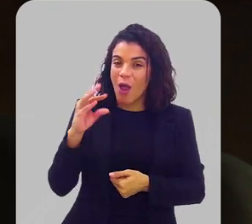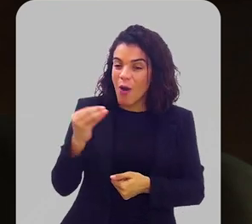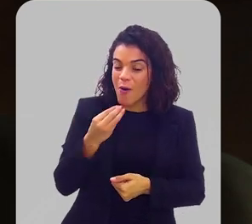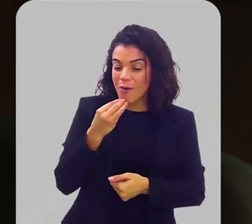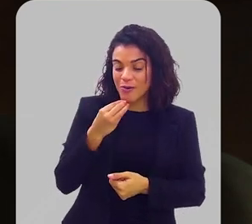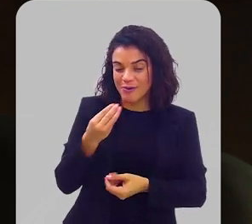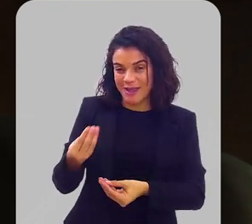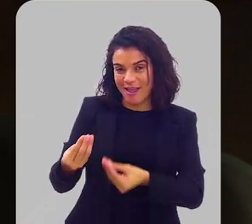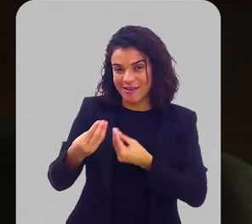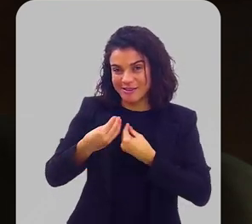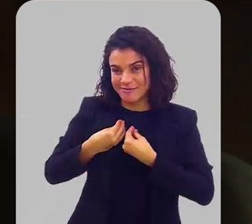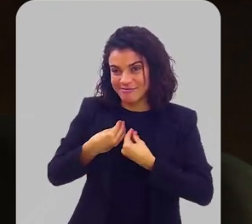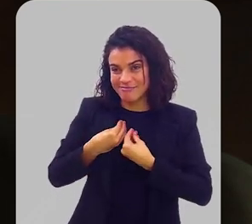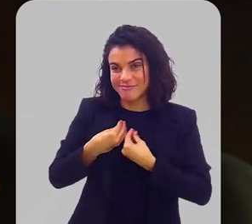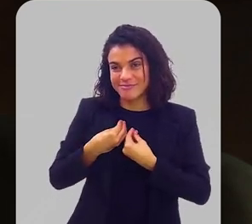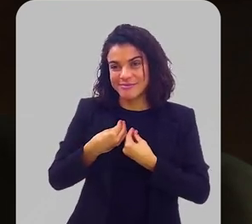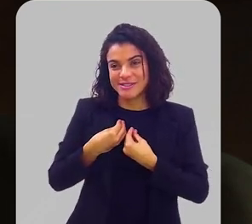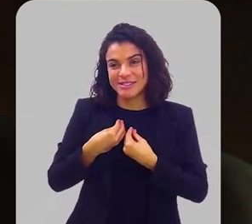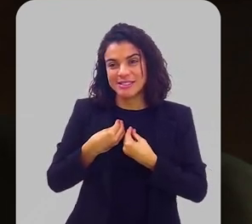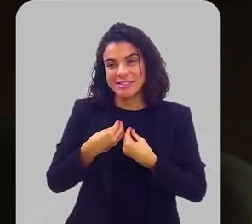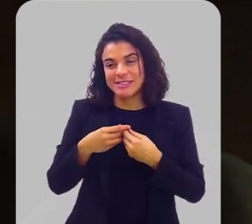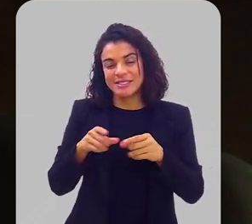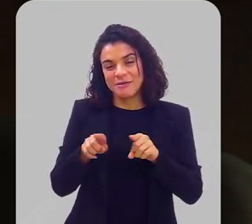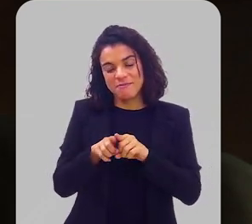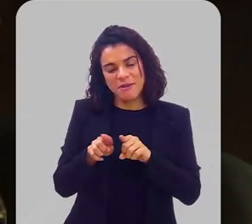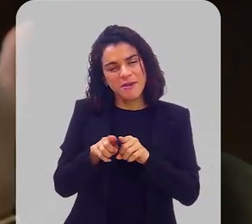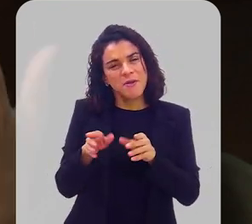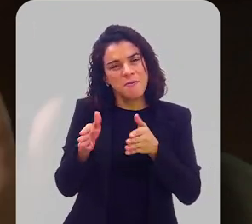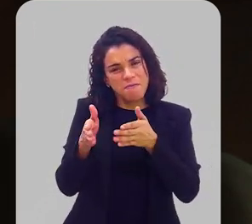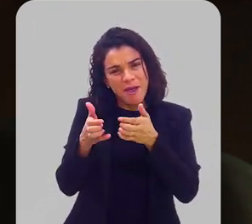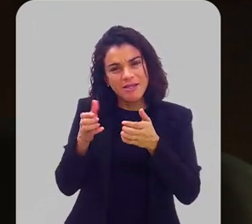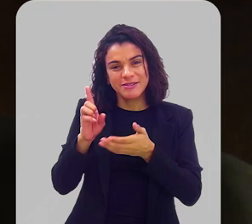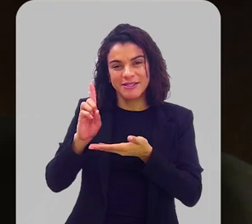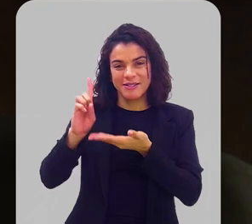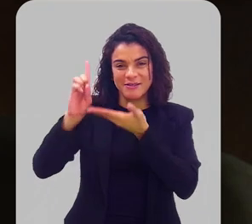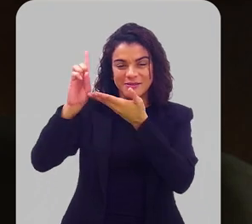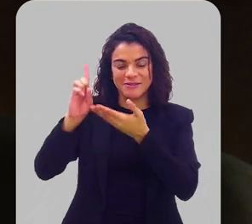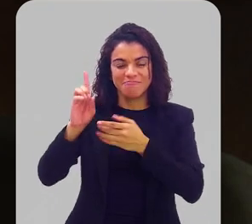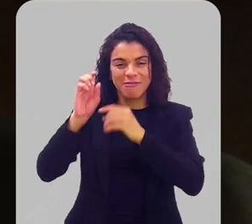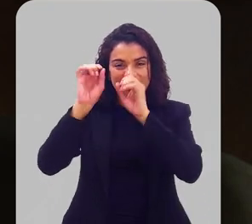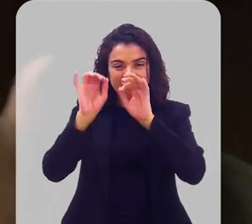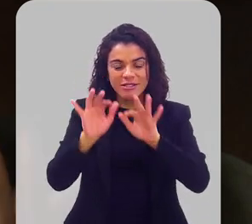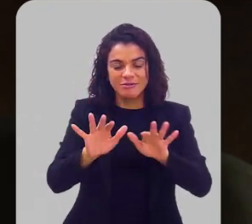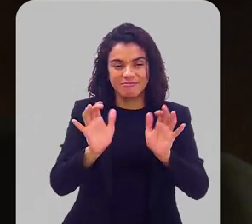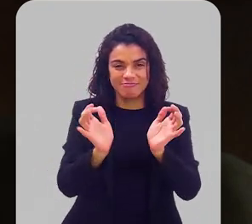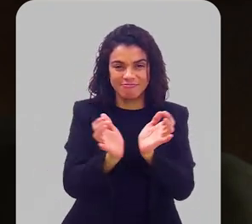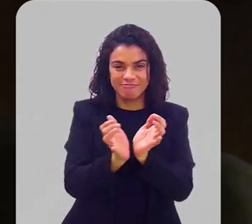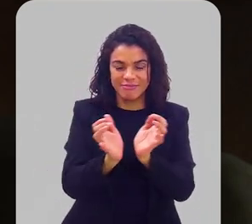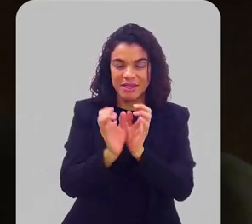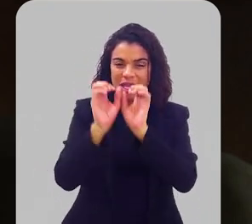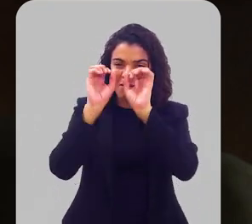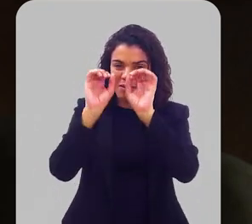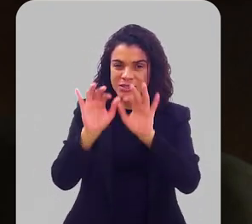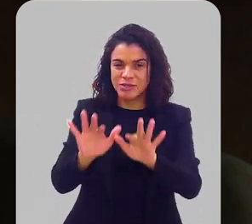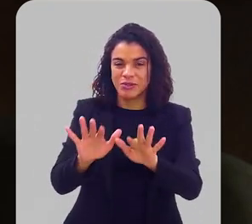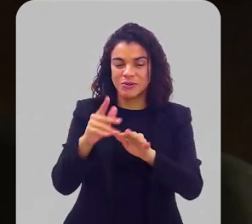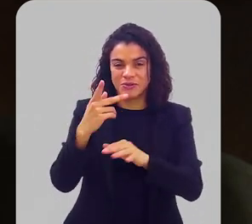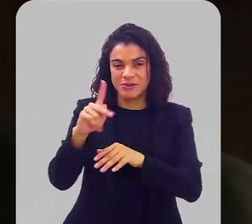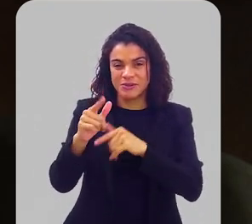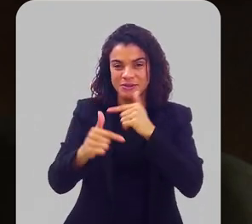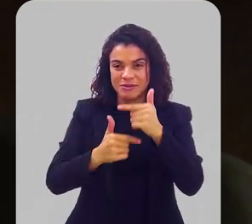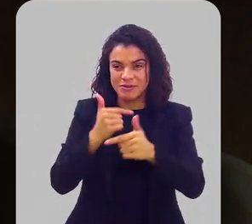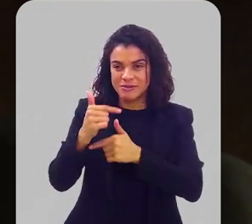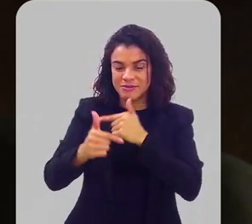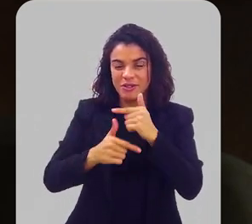oportunidade de estar aqui. Muito mesmo. E eu peço a Deus que abençoe toda a equipe, que abençoe o seu trabalho e que